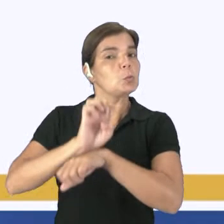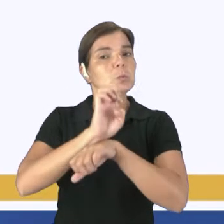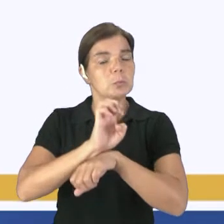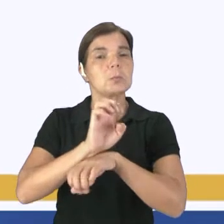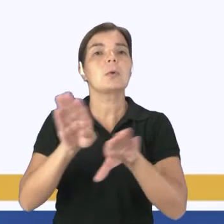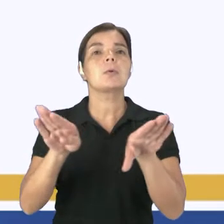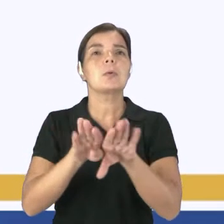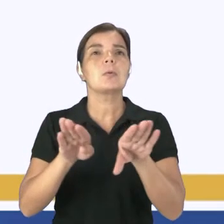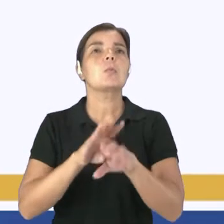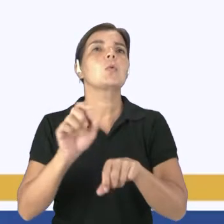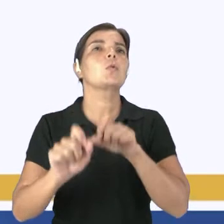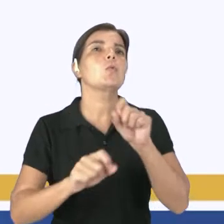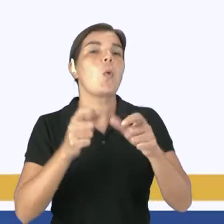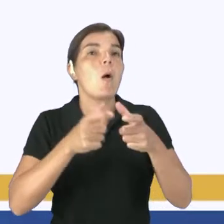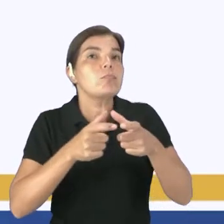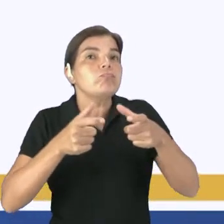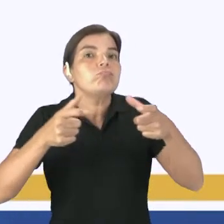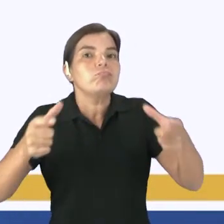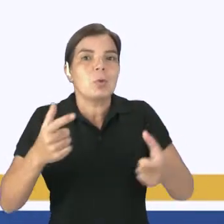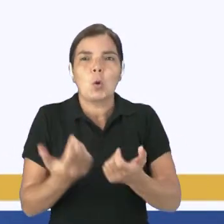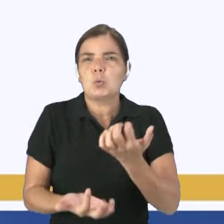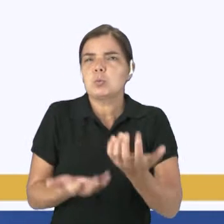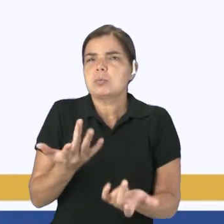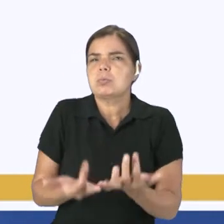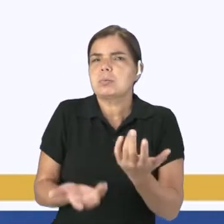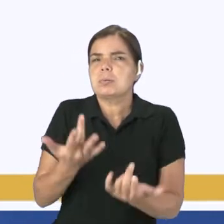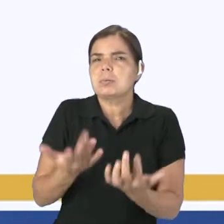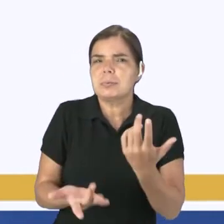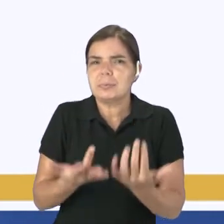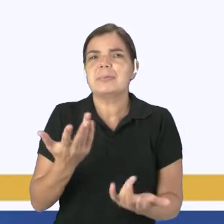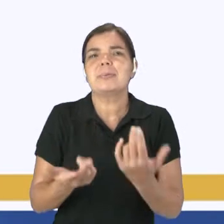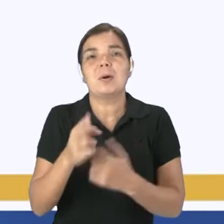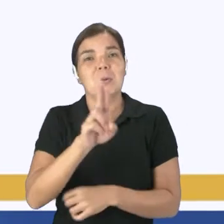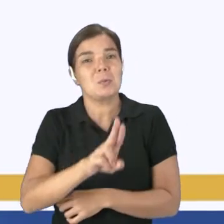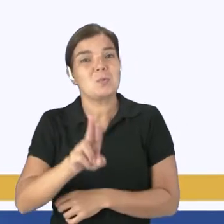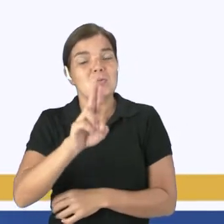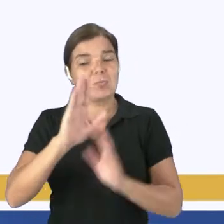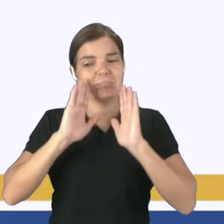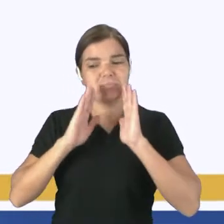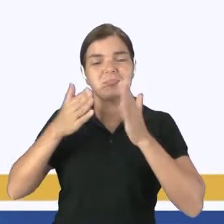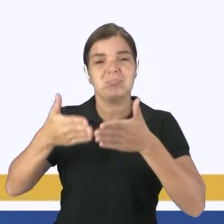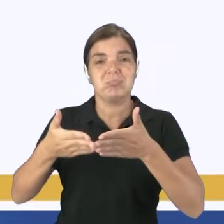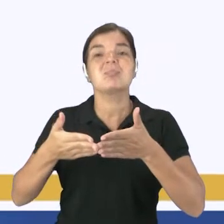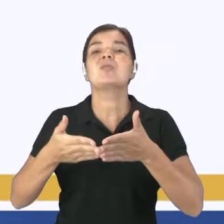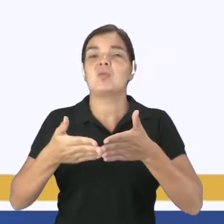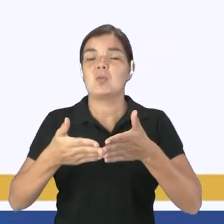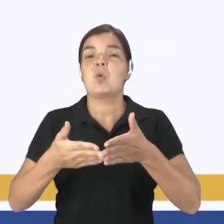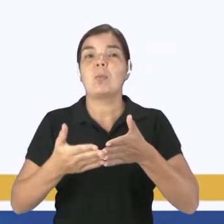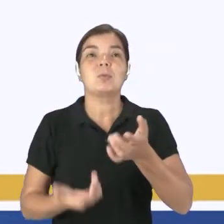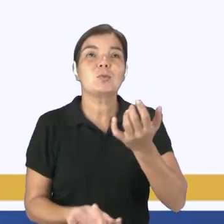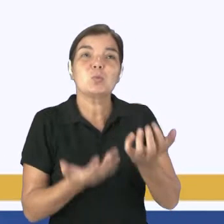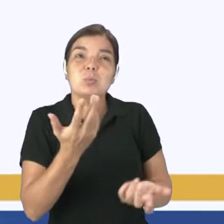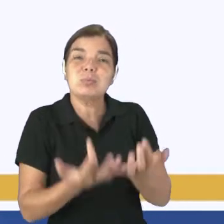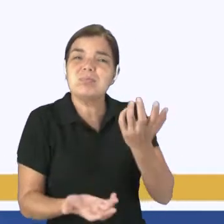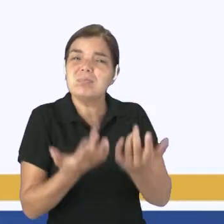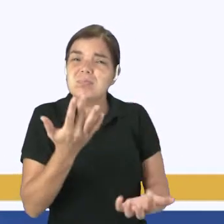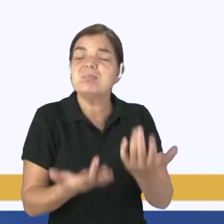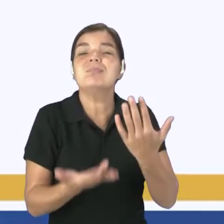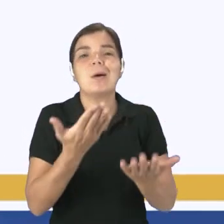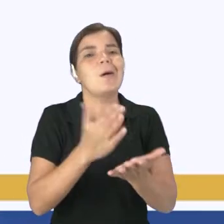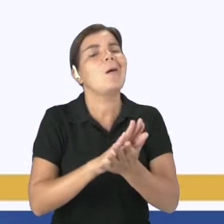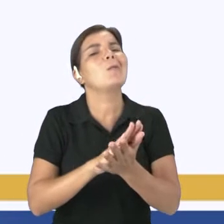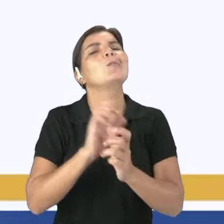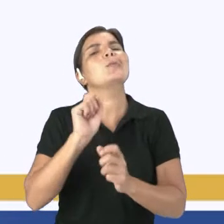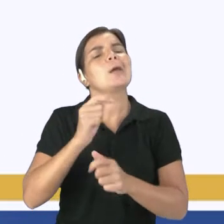foi aí o aumento do número de queimadas, né? O aumento do índice de focos. E esse aumento do índice de focos de queimada acaba gerando